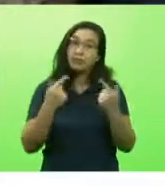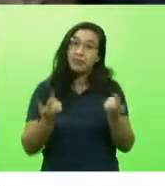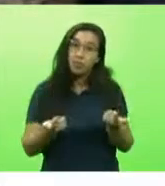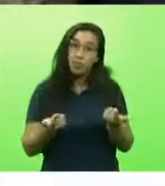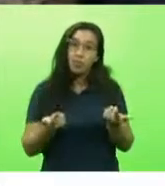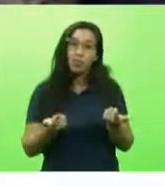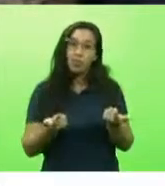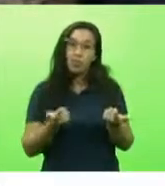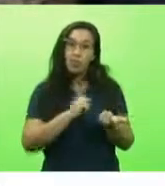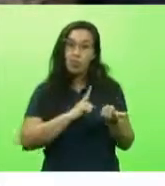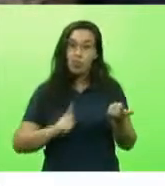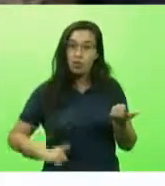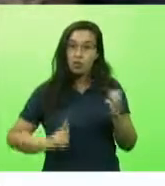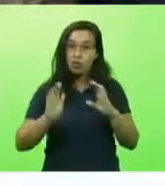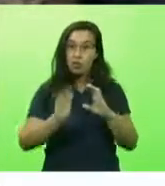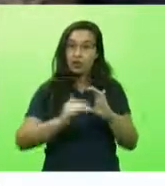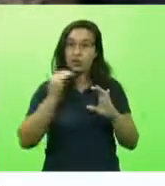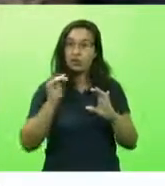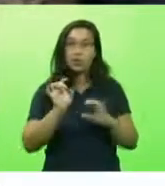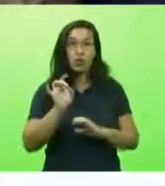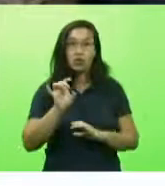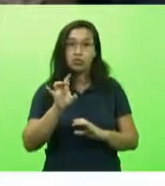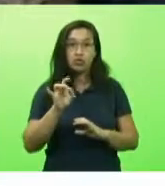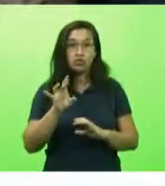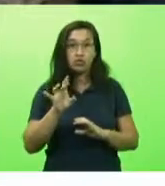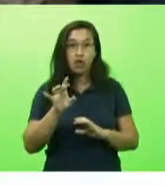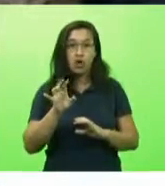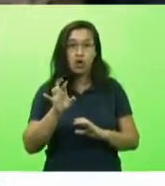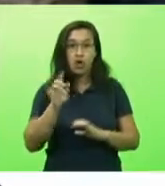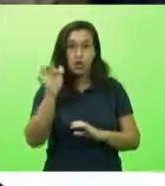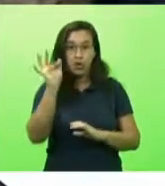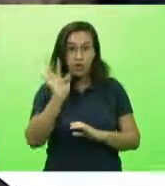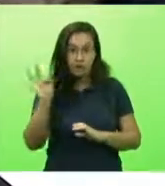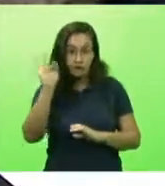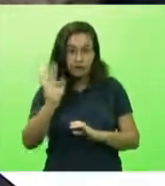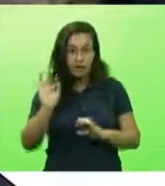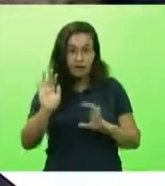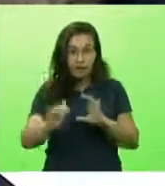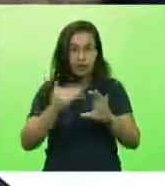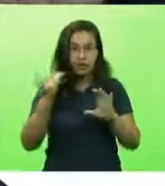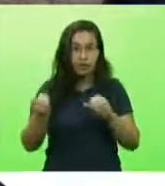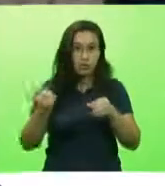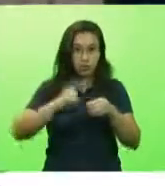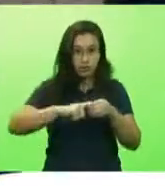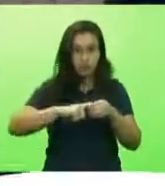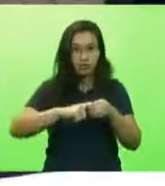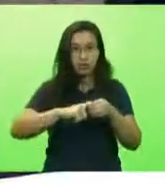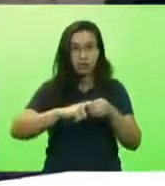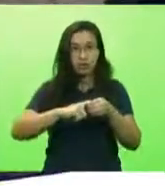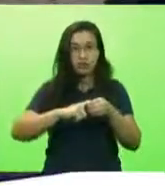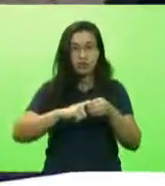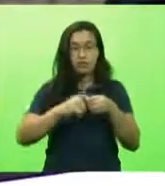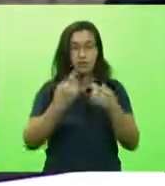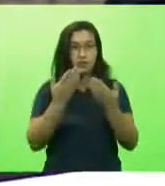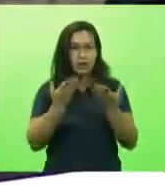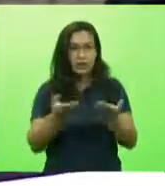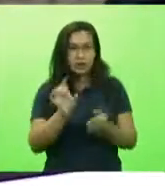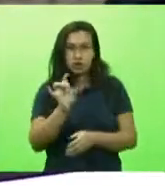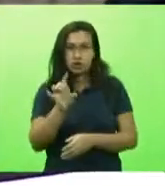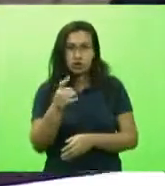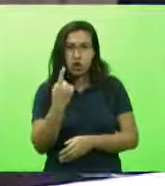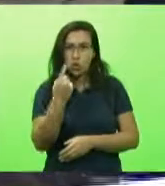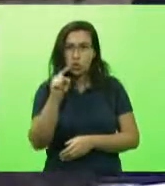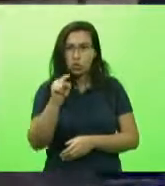recebeu, só em repasses federais, só em repasses federais, esse superávit de 1